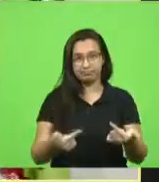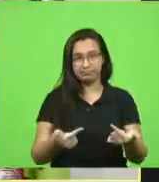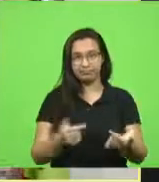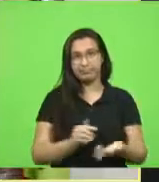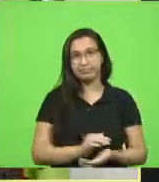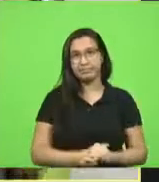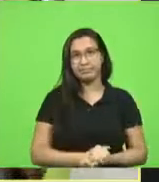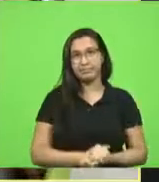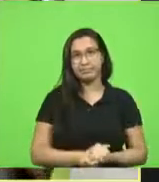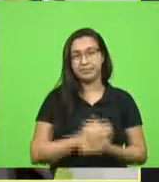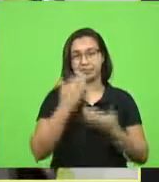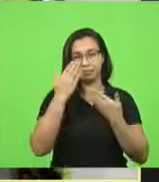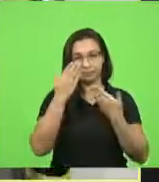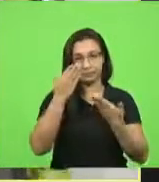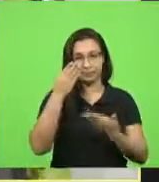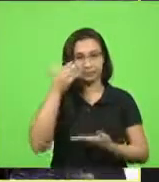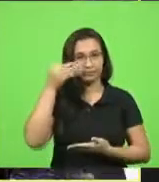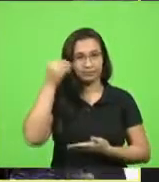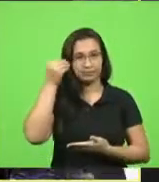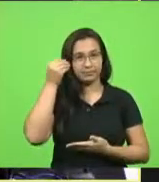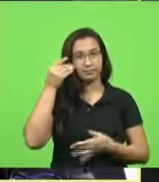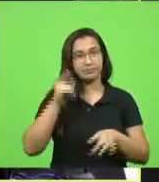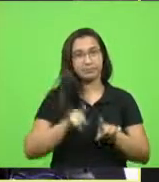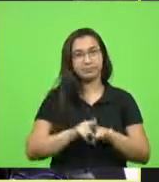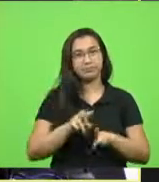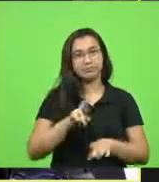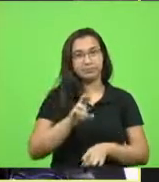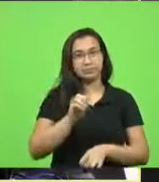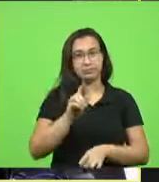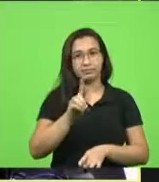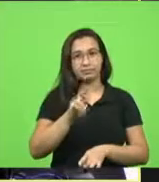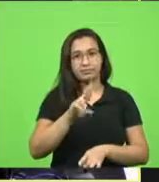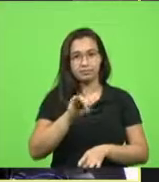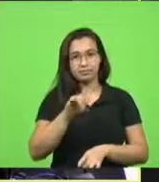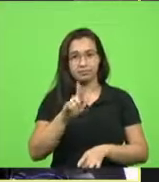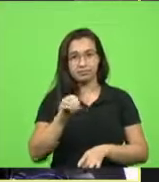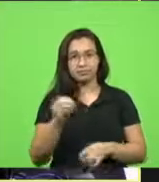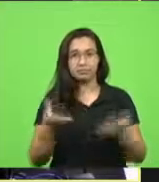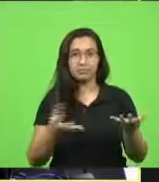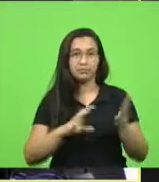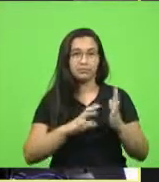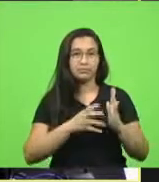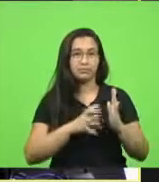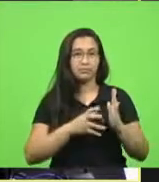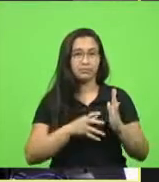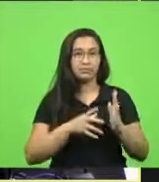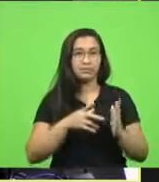Obrigado, deputada Carminati, deputado Rodrigo. Agora o horário é do bloco MDB Novo.